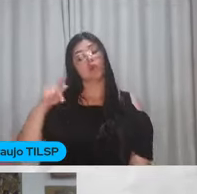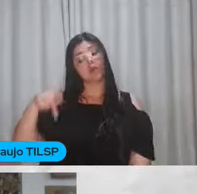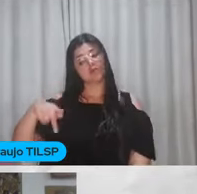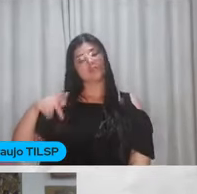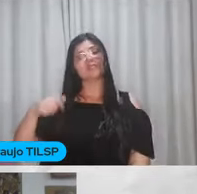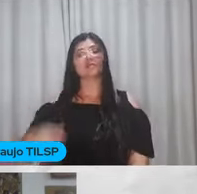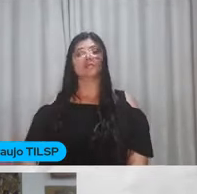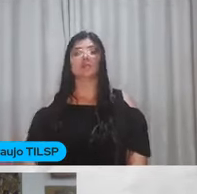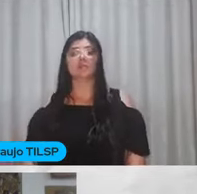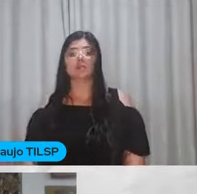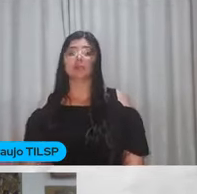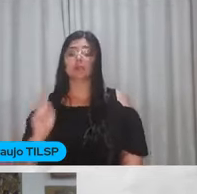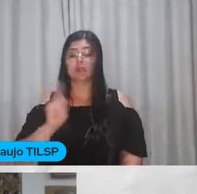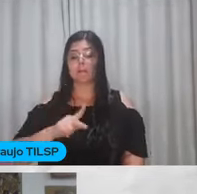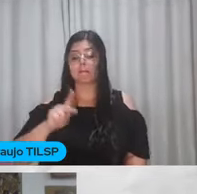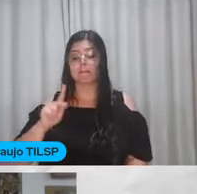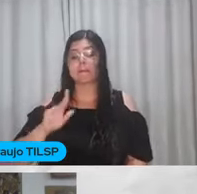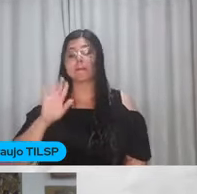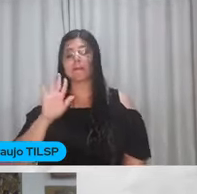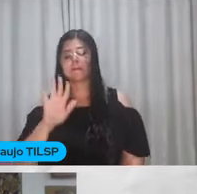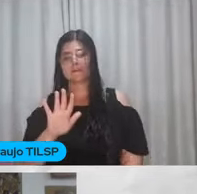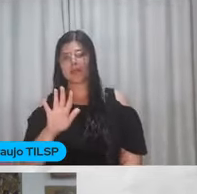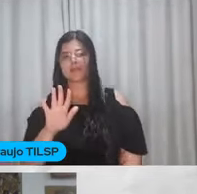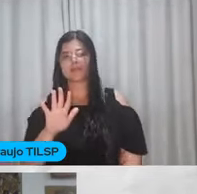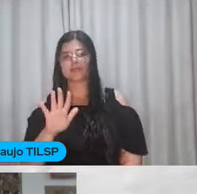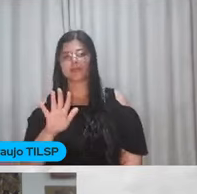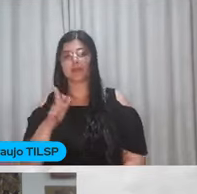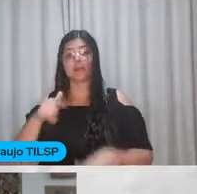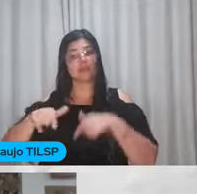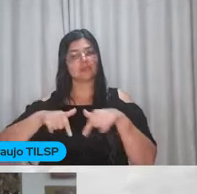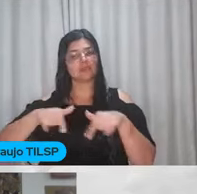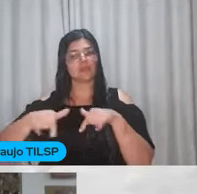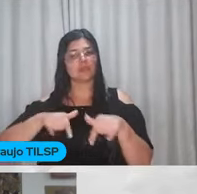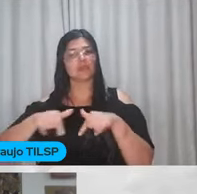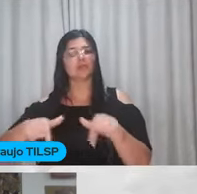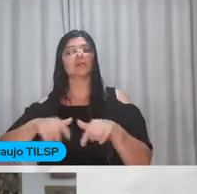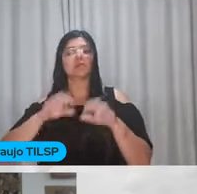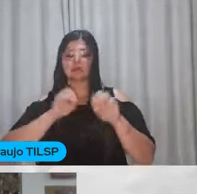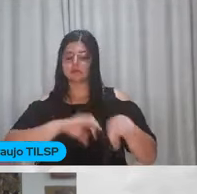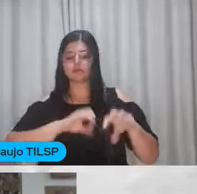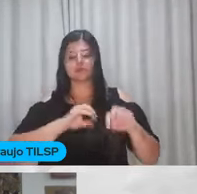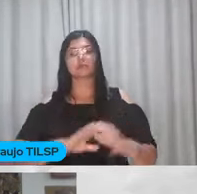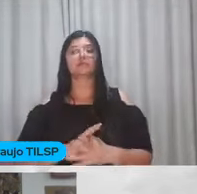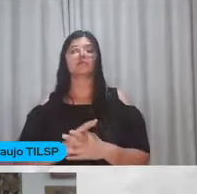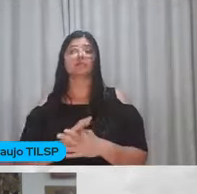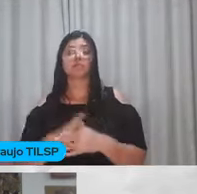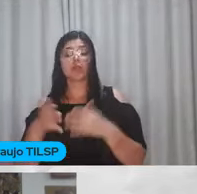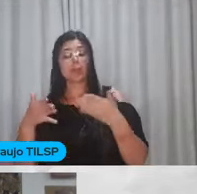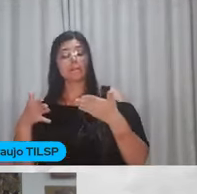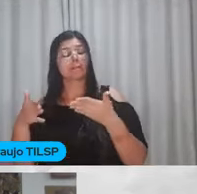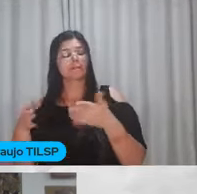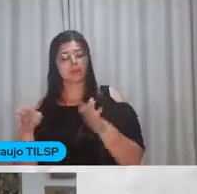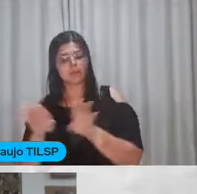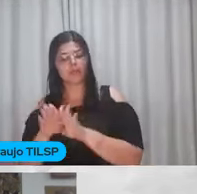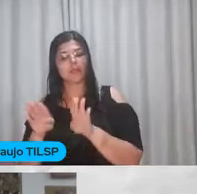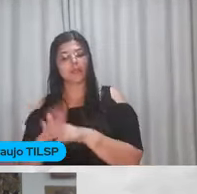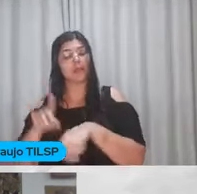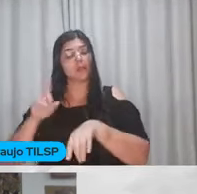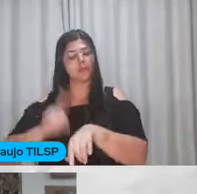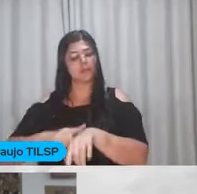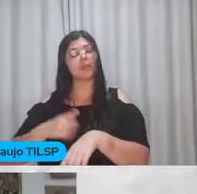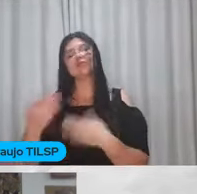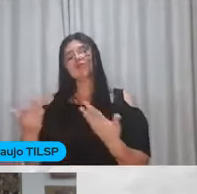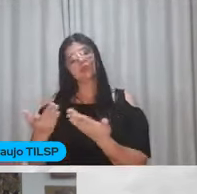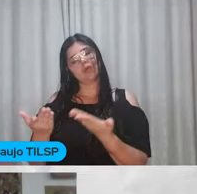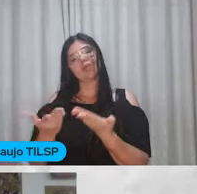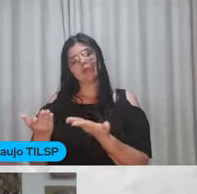Na docência Mas superativa Fazendo trabalho Em educação E participando De momentos ricos Como